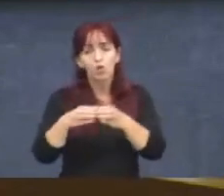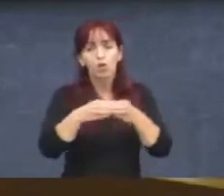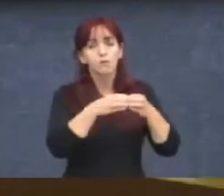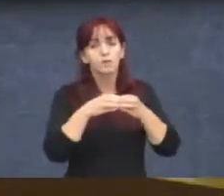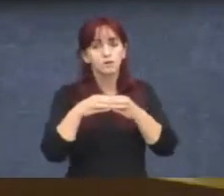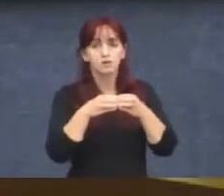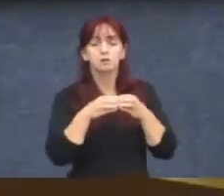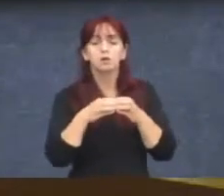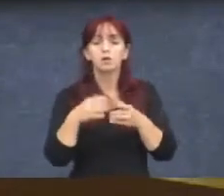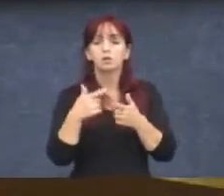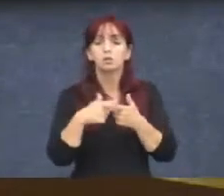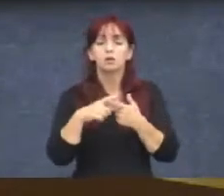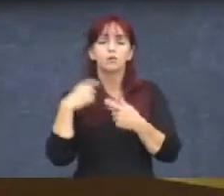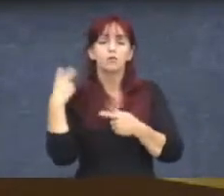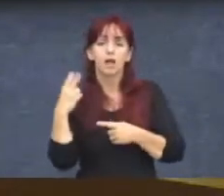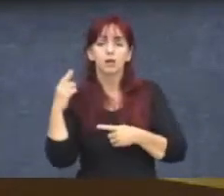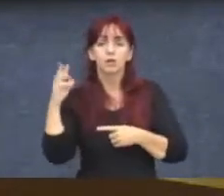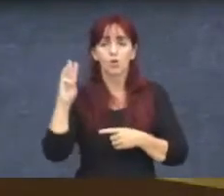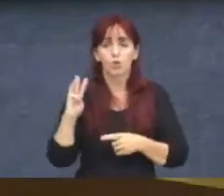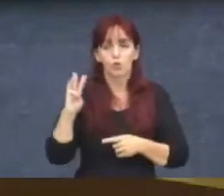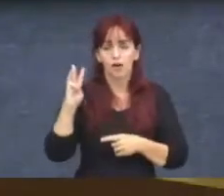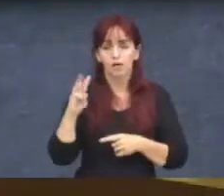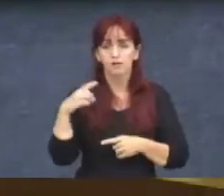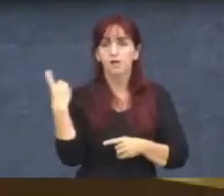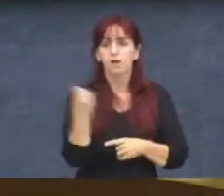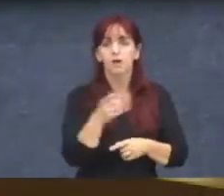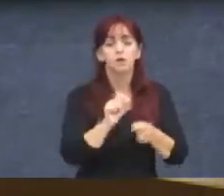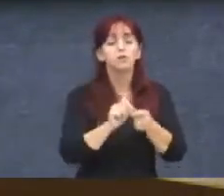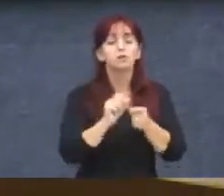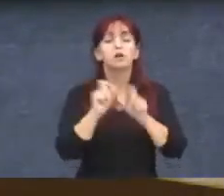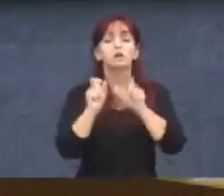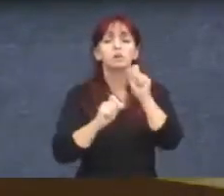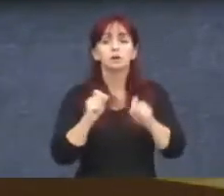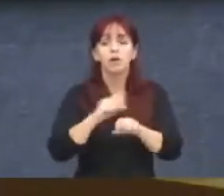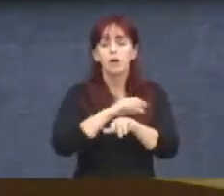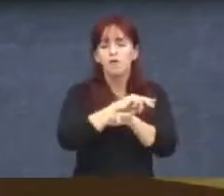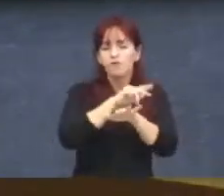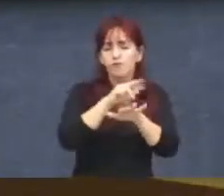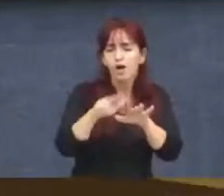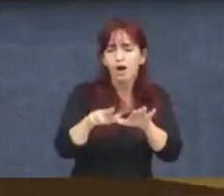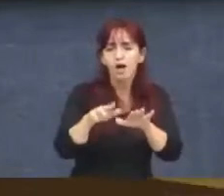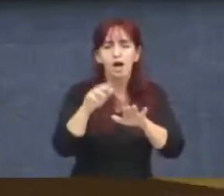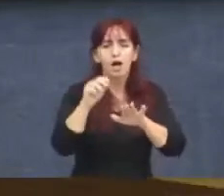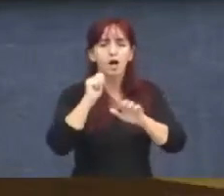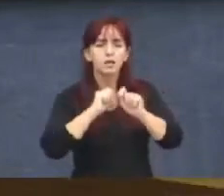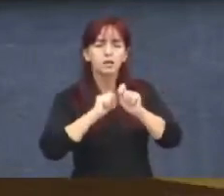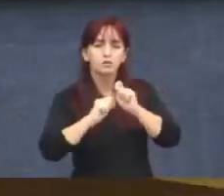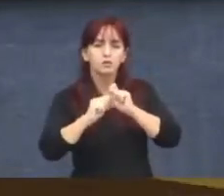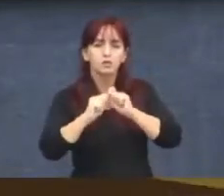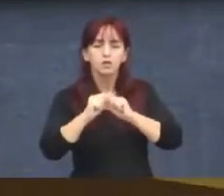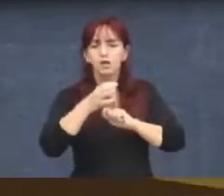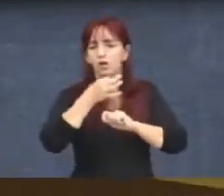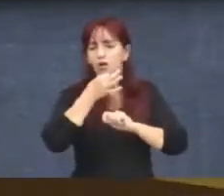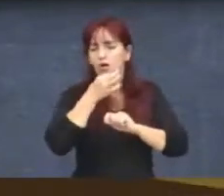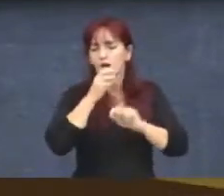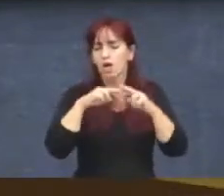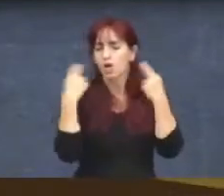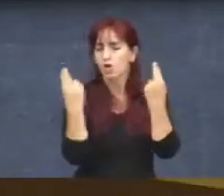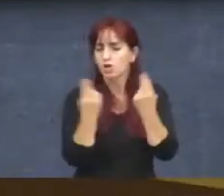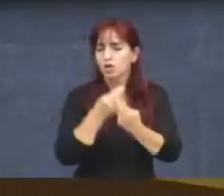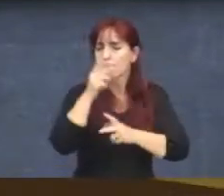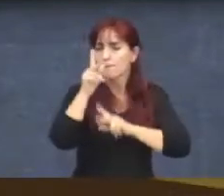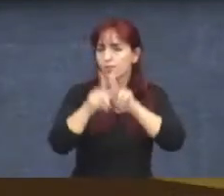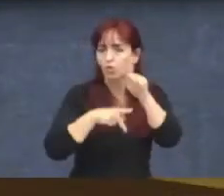presidida pelo vereador Wesley, onde nós fizemos diversas audiências públicas, conversamos com diversos especialistas